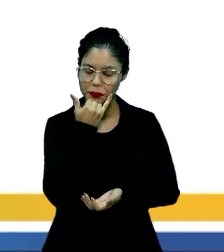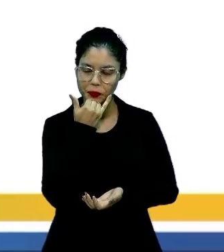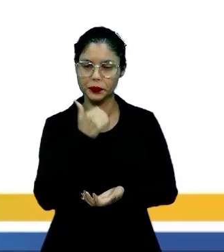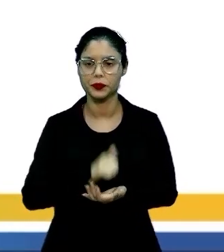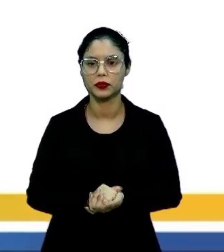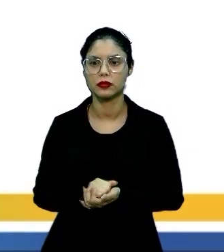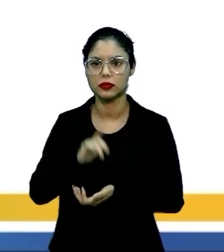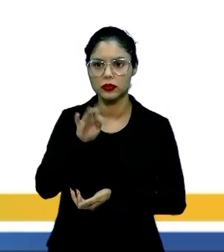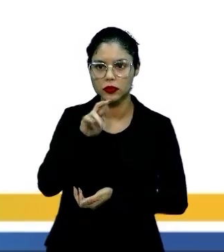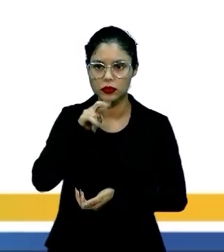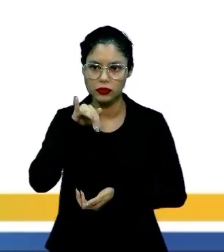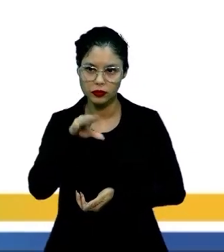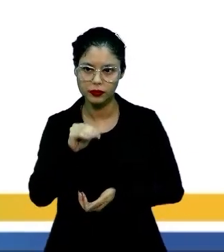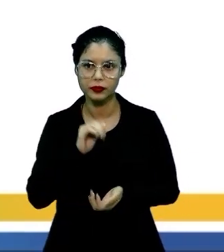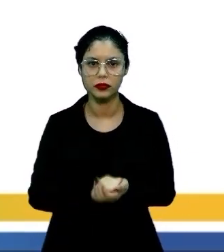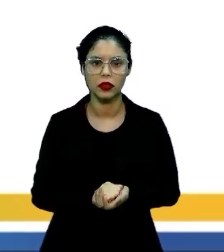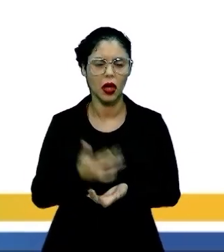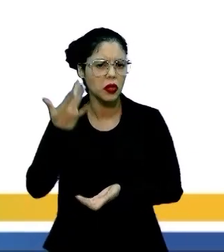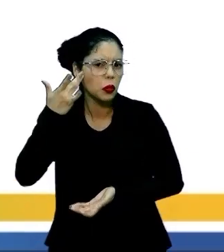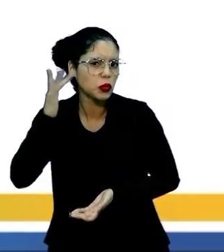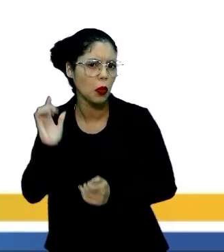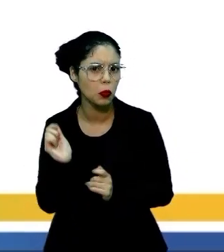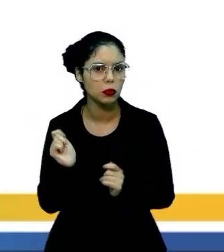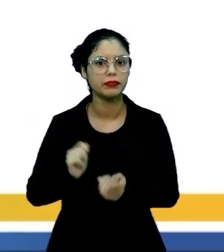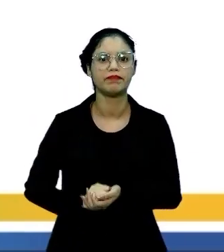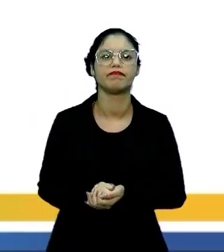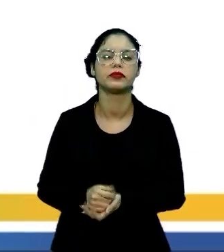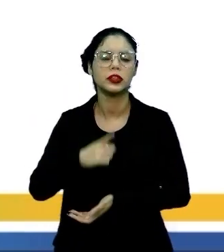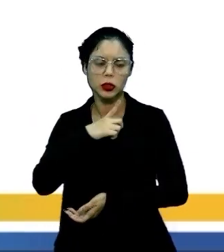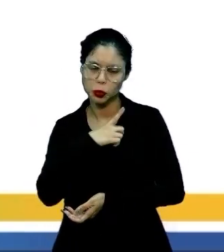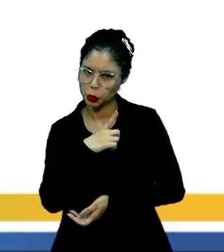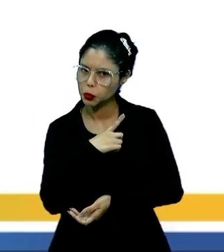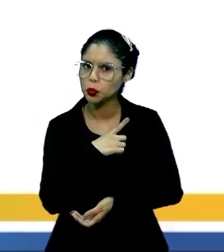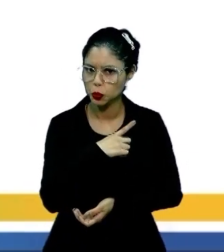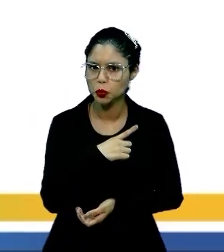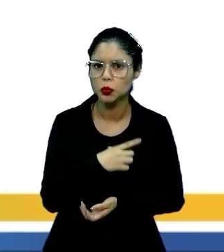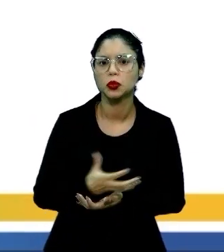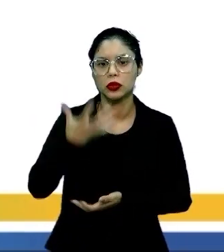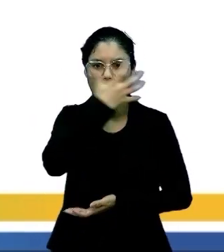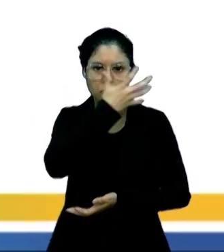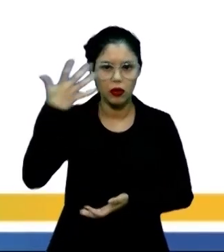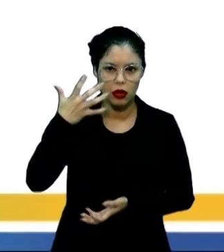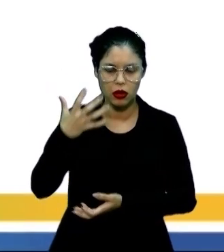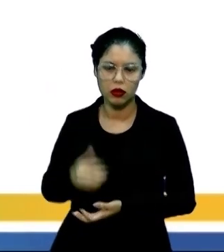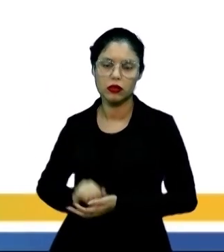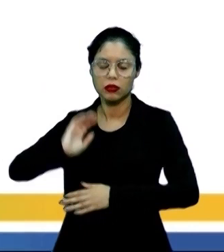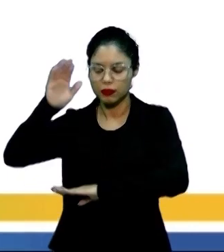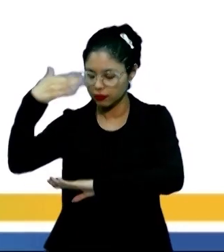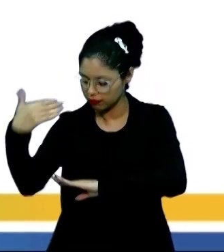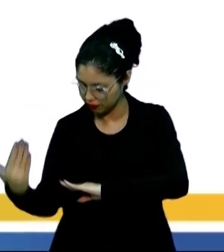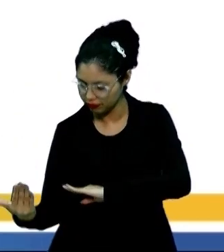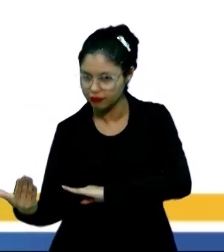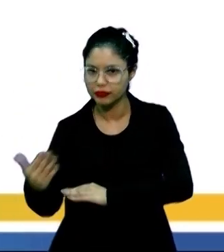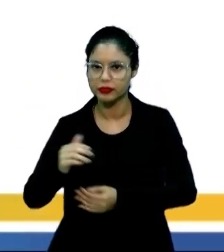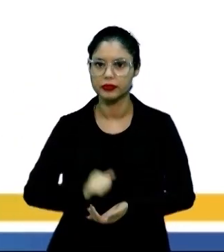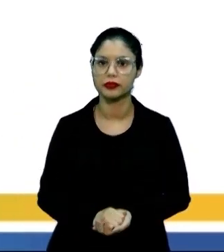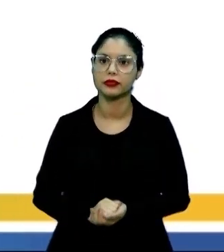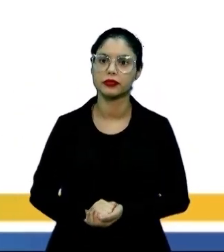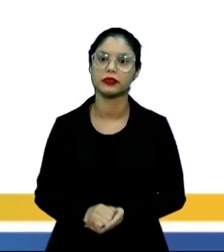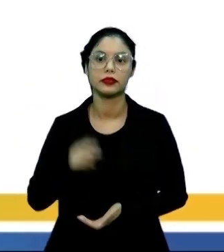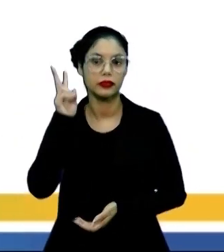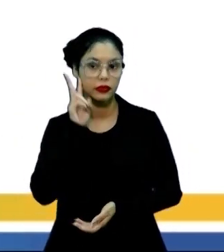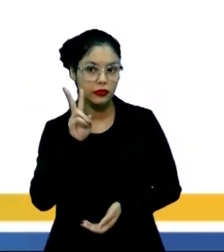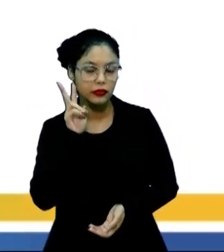do Coutrin, a quem não soube que ele possuía um caráter ferozmente honrado. Só lembrando,